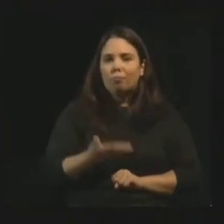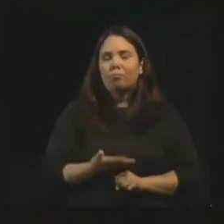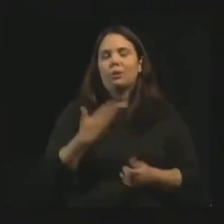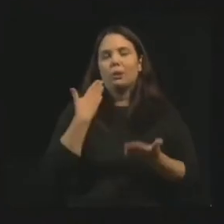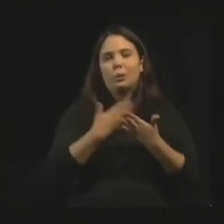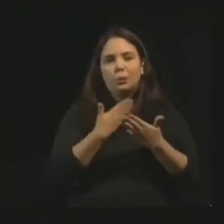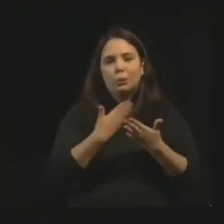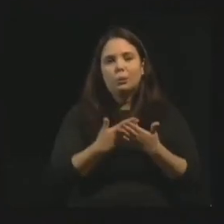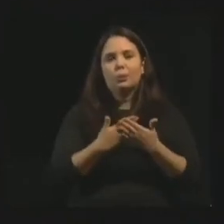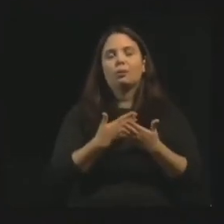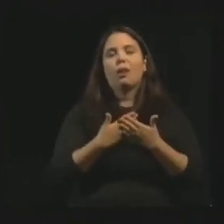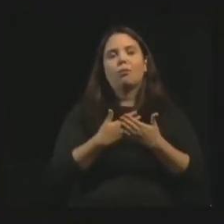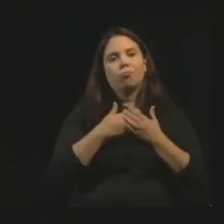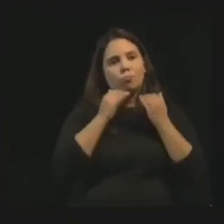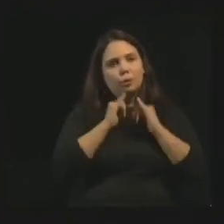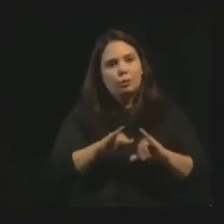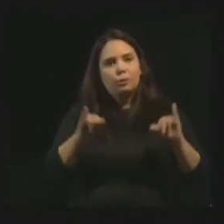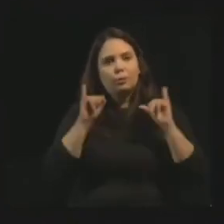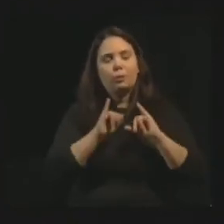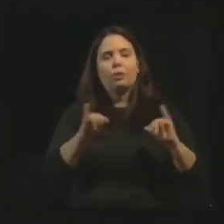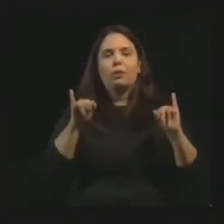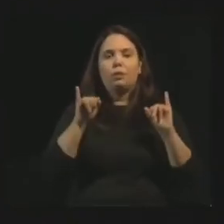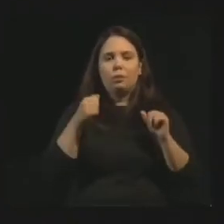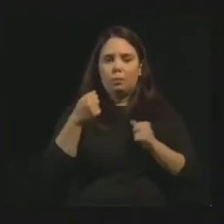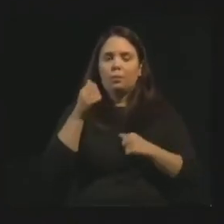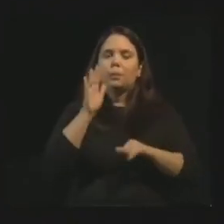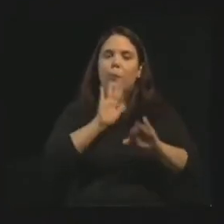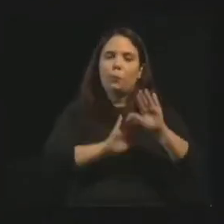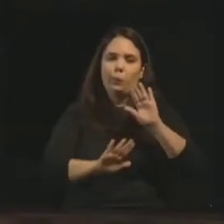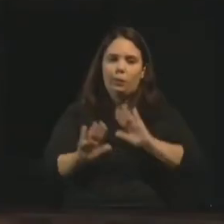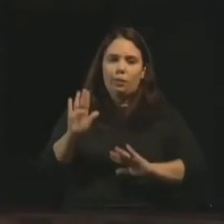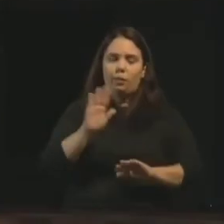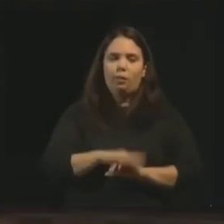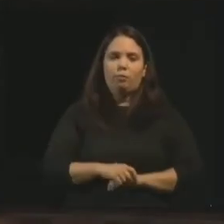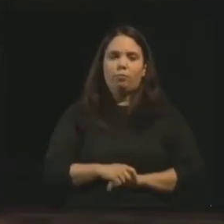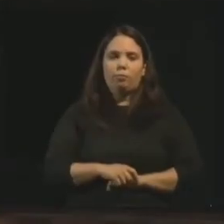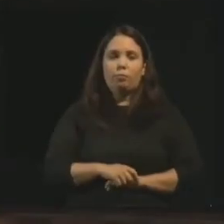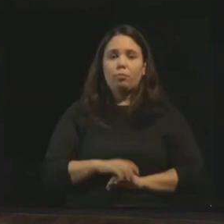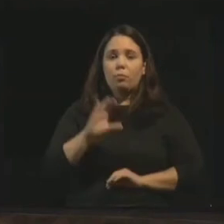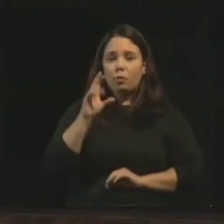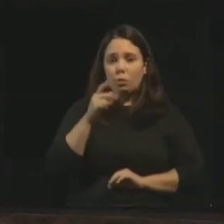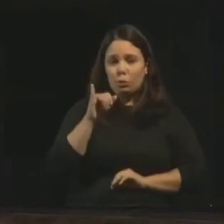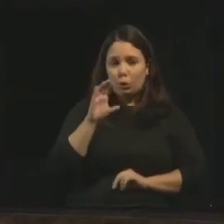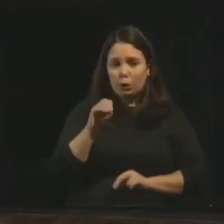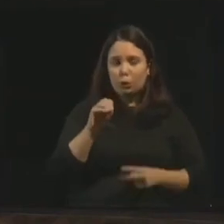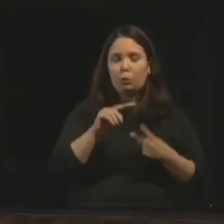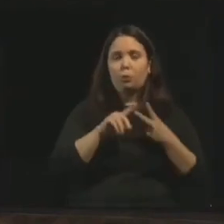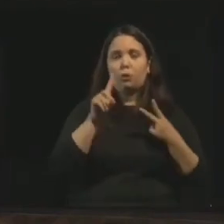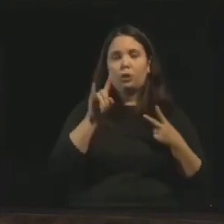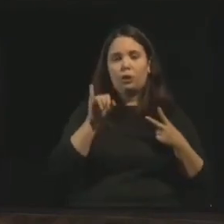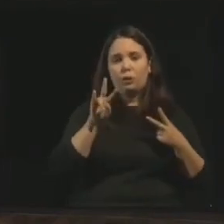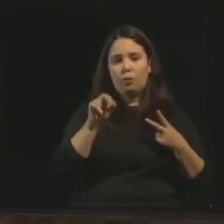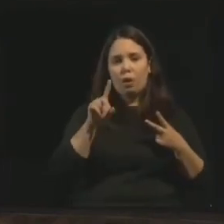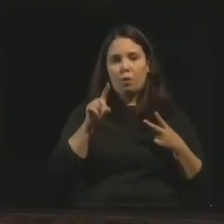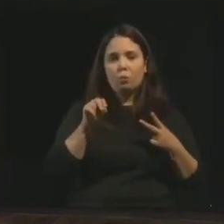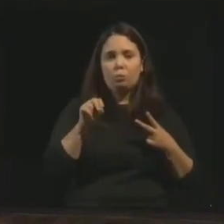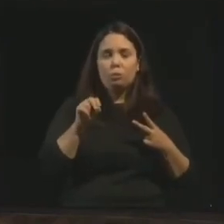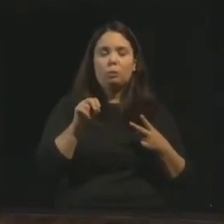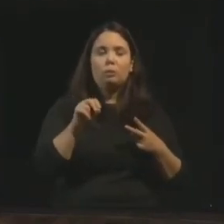estudado, analisado, ter esse cuidado. O próprio Chico e o Divaldo passaram três a quatro anos